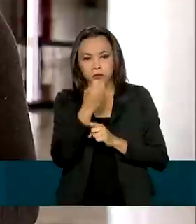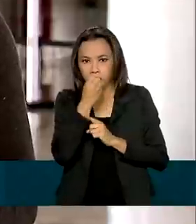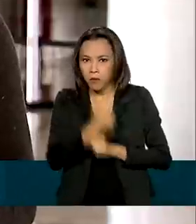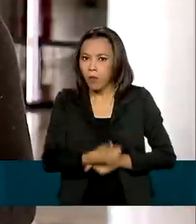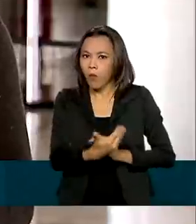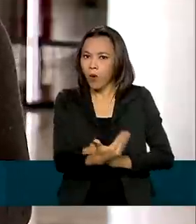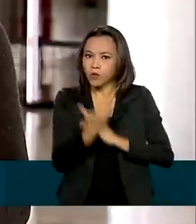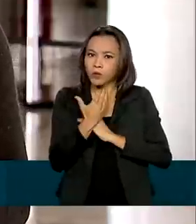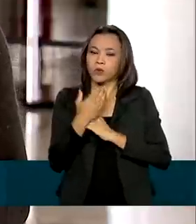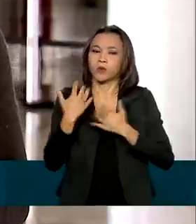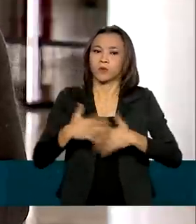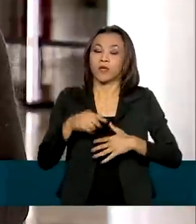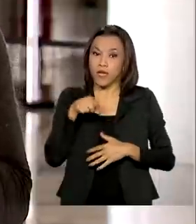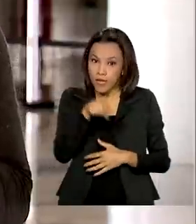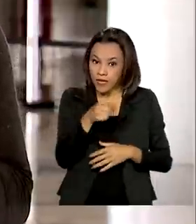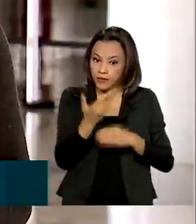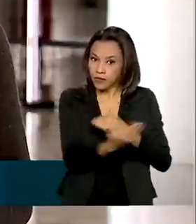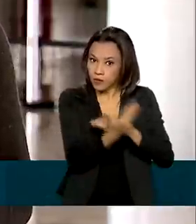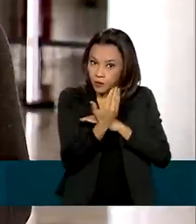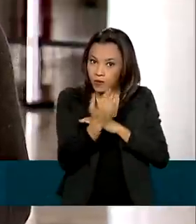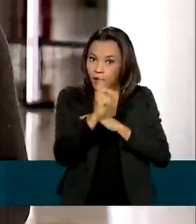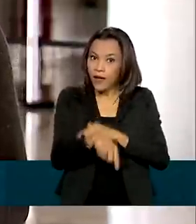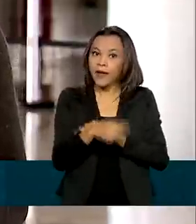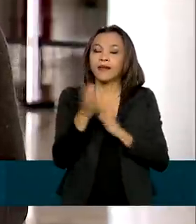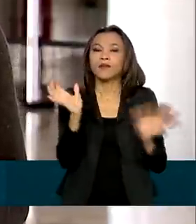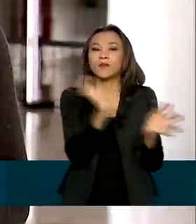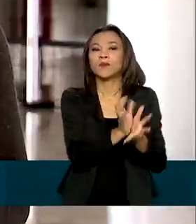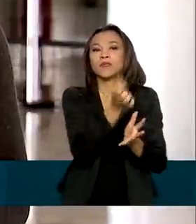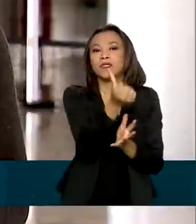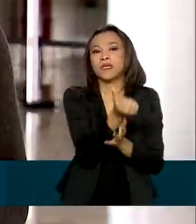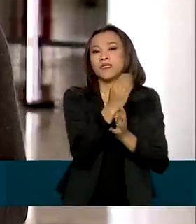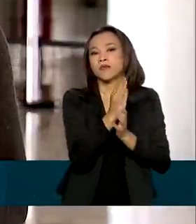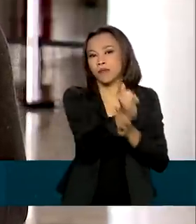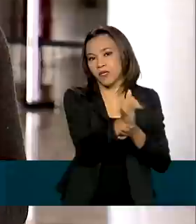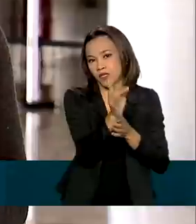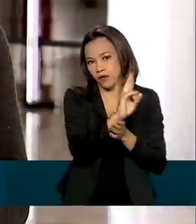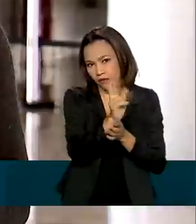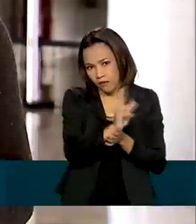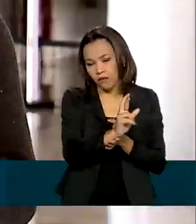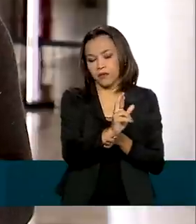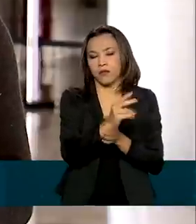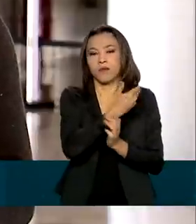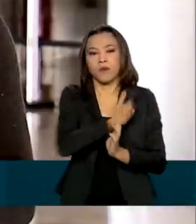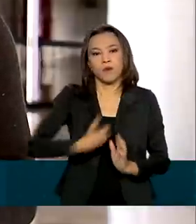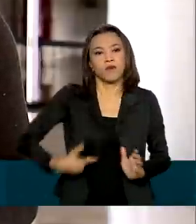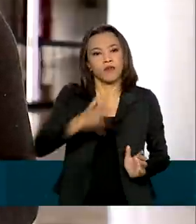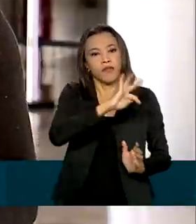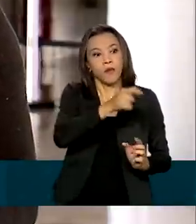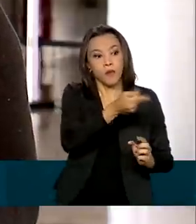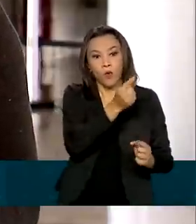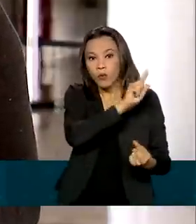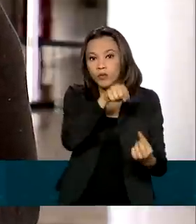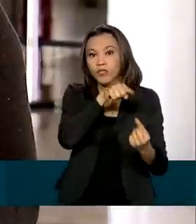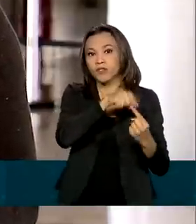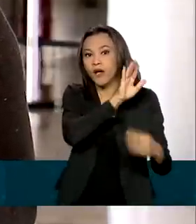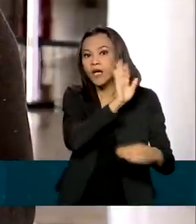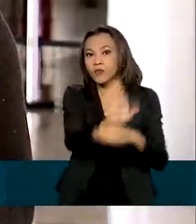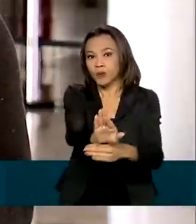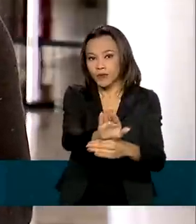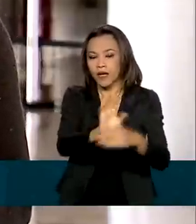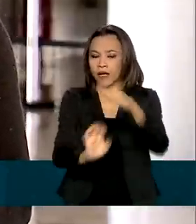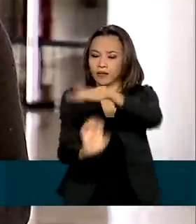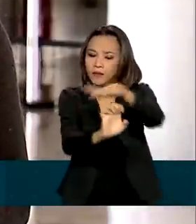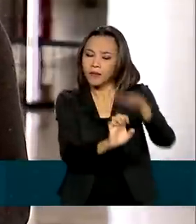Esse socorro é parte dos 6 bilhões de reais disponibilizados pelo governo federal aos pequenos empresários do Norte,